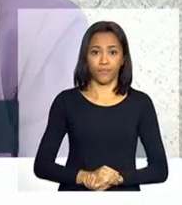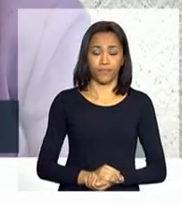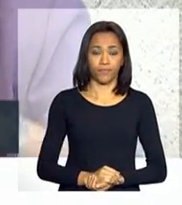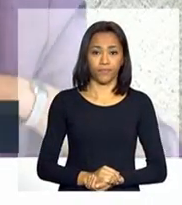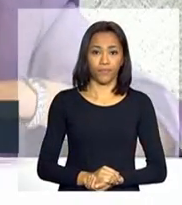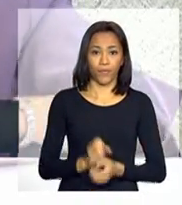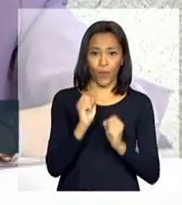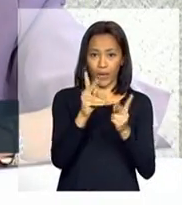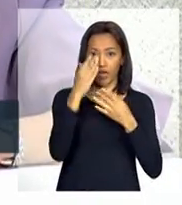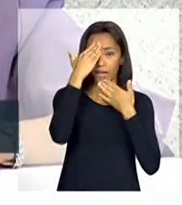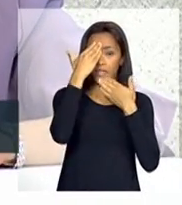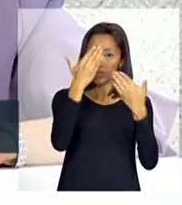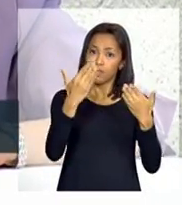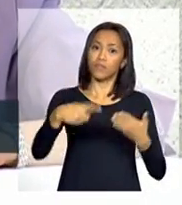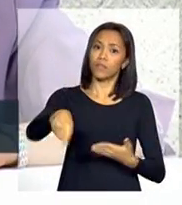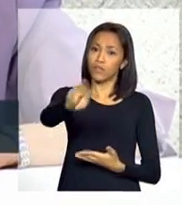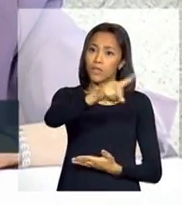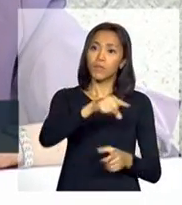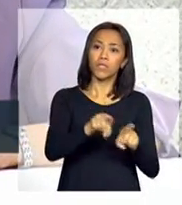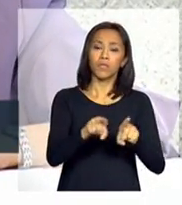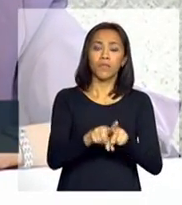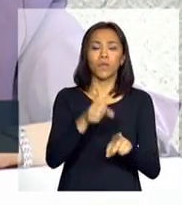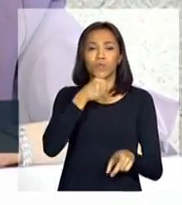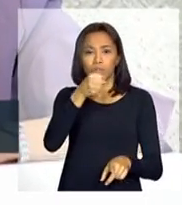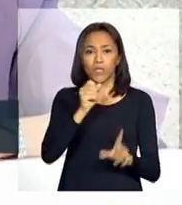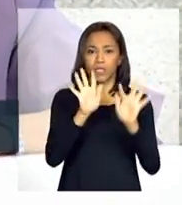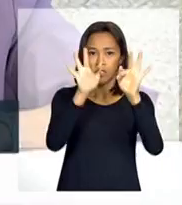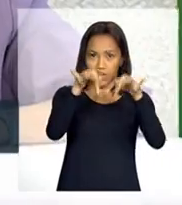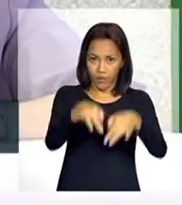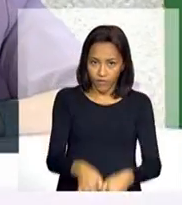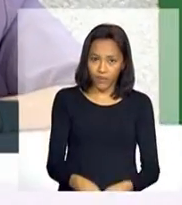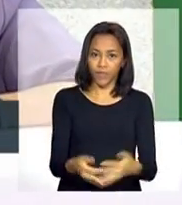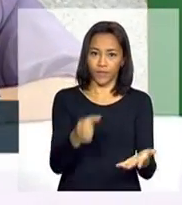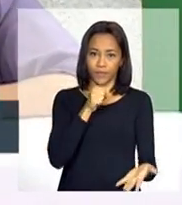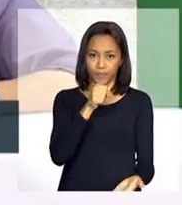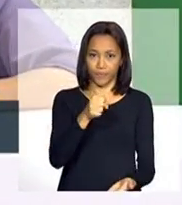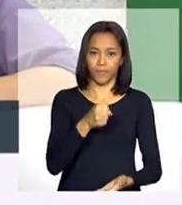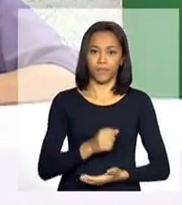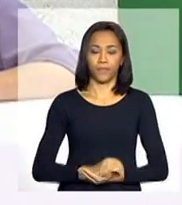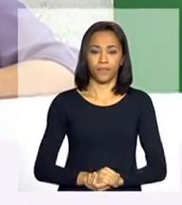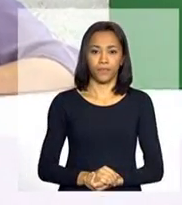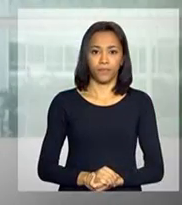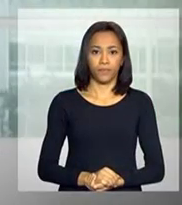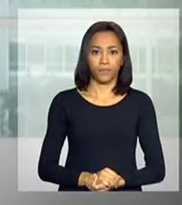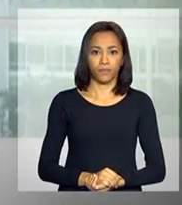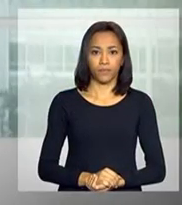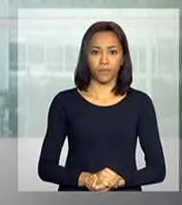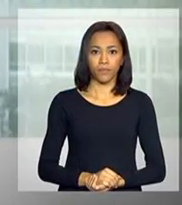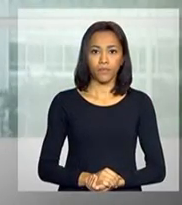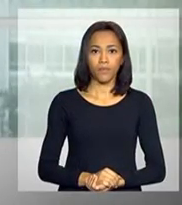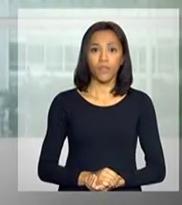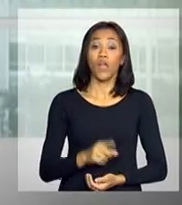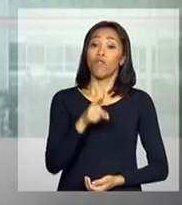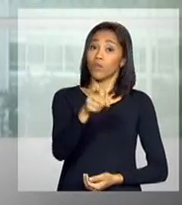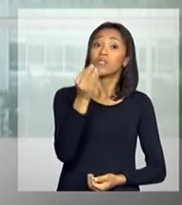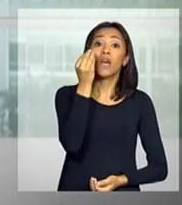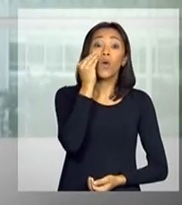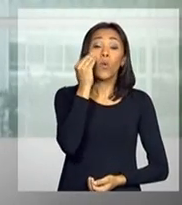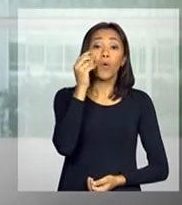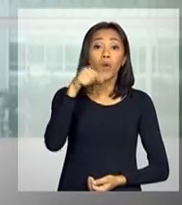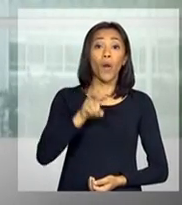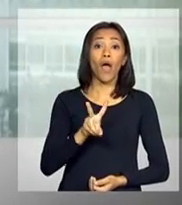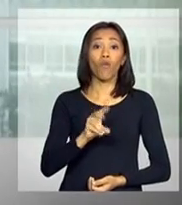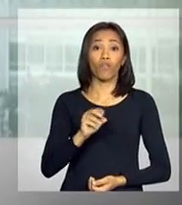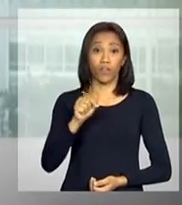Ok, agradecemos a ministra e jornalistas. Está encerrada a entrevista. Muito obrigada. Você acompanhou ao